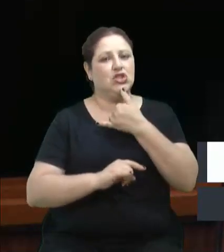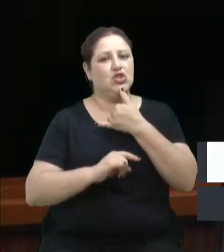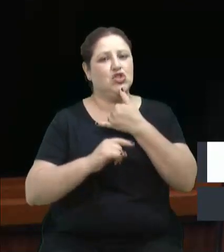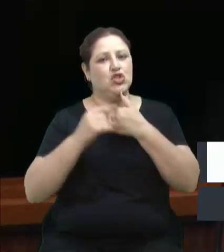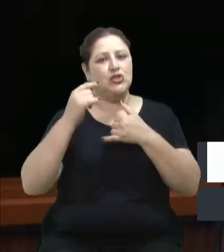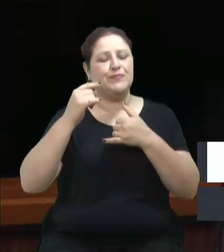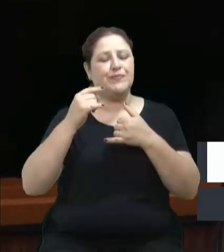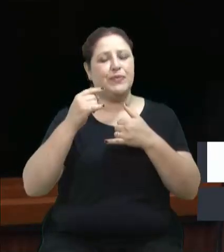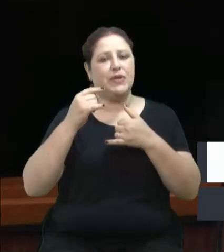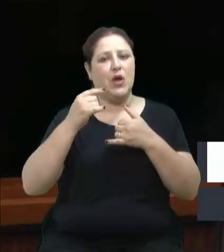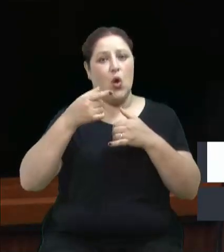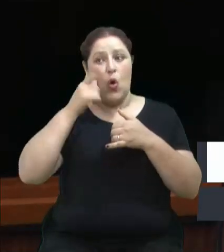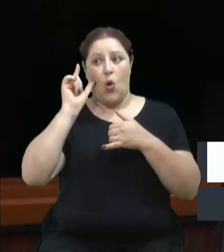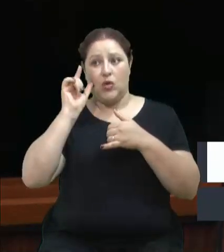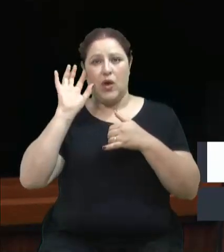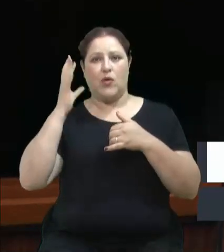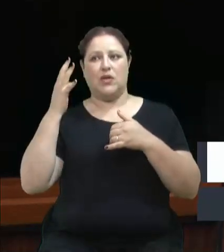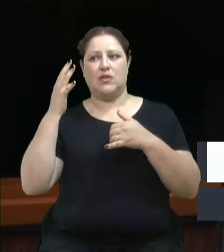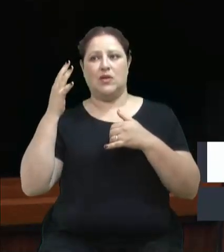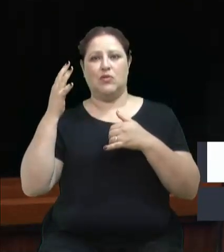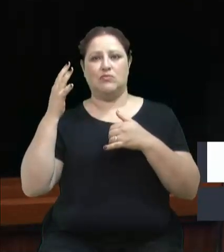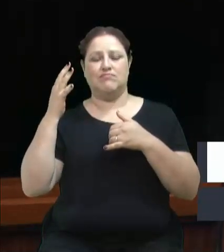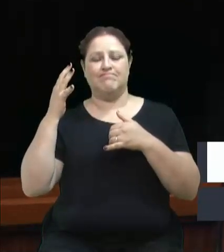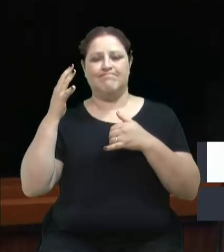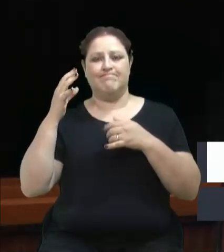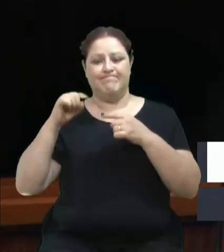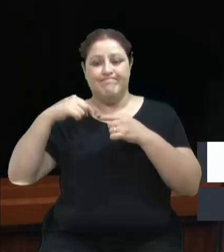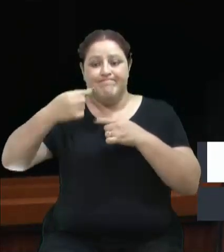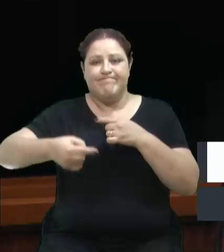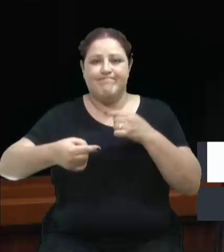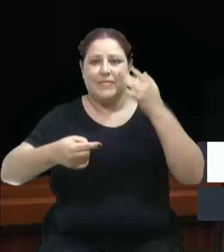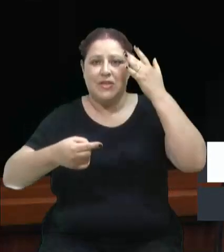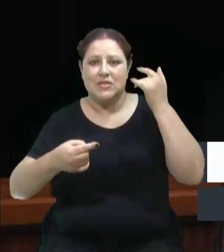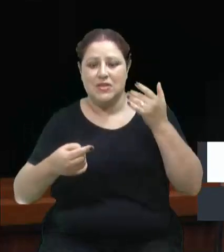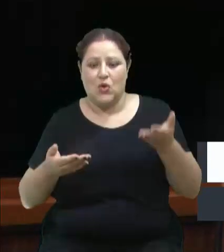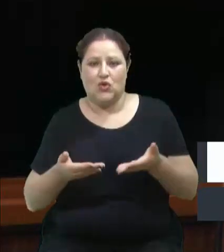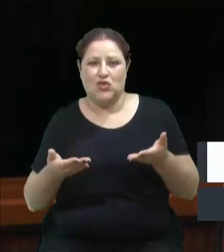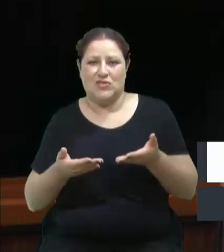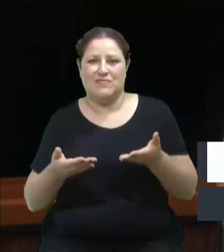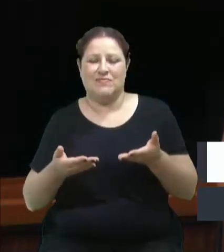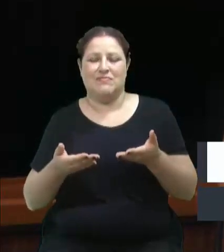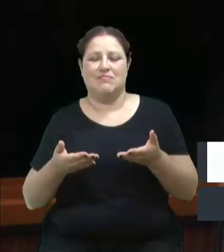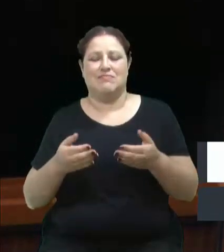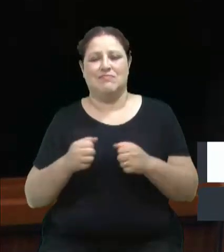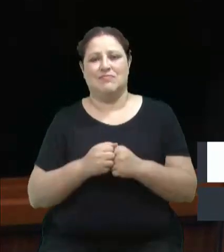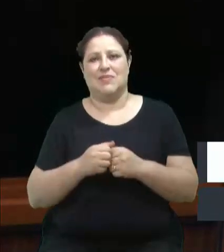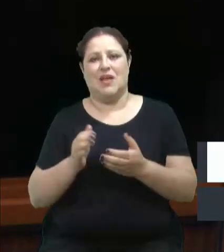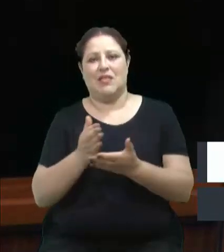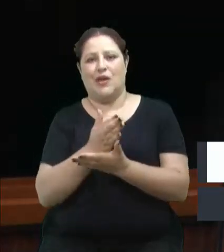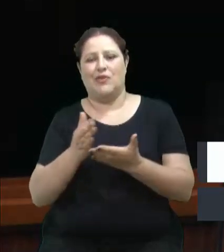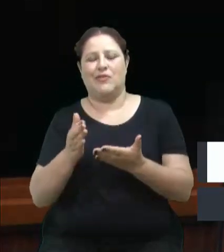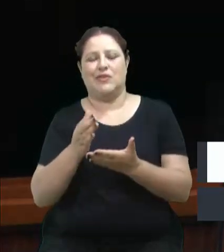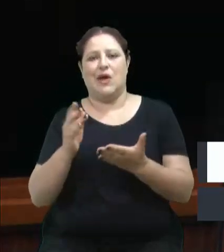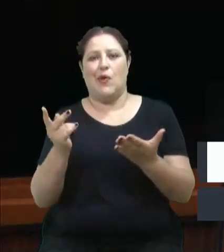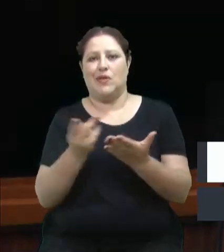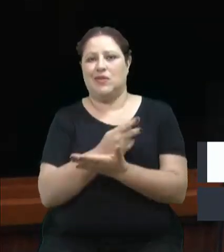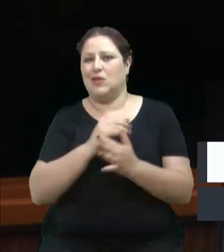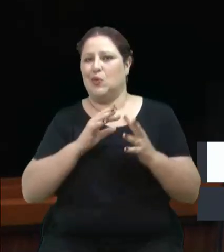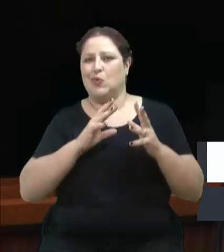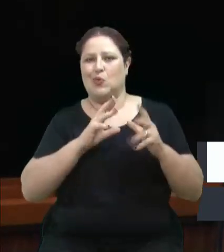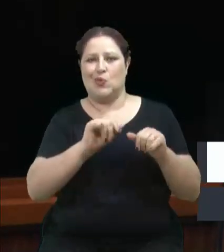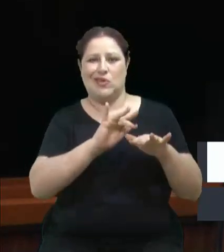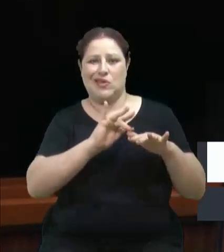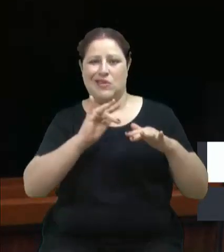talvez porque teve esta manifestação em todas as redes, os canais,